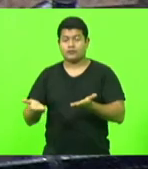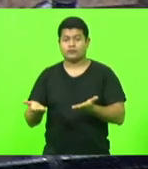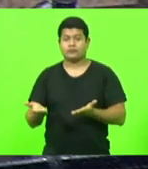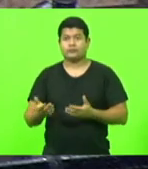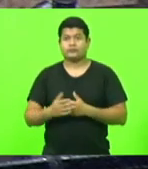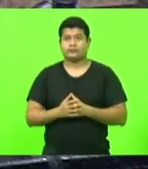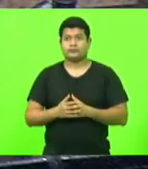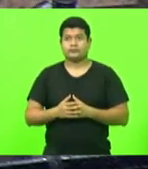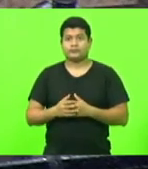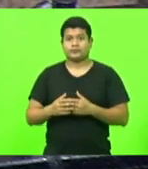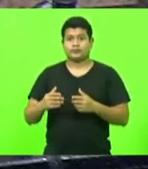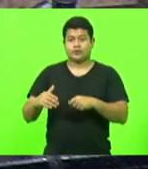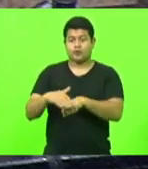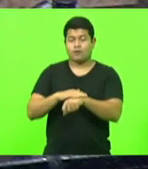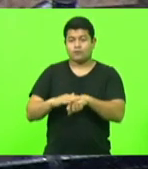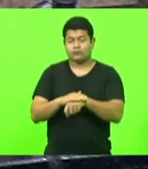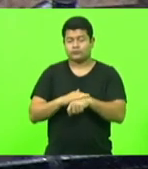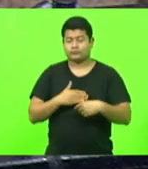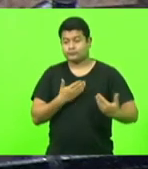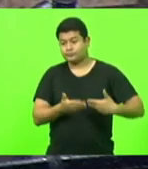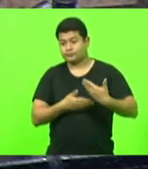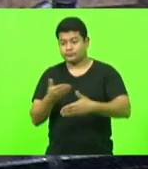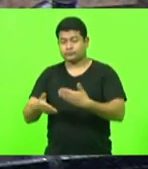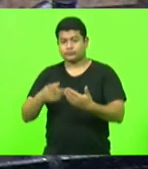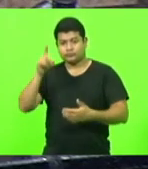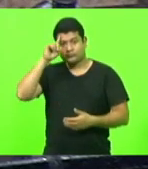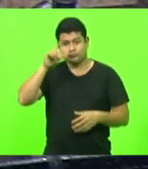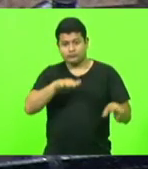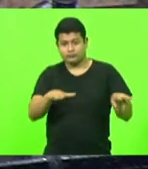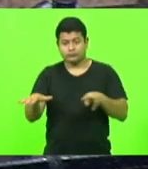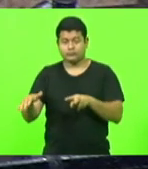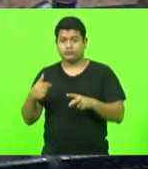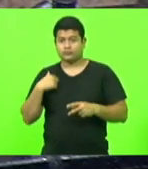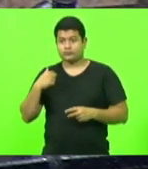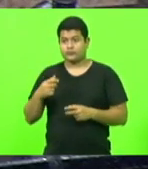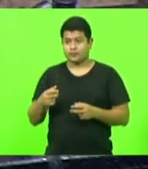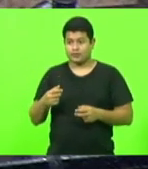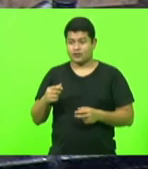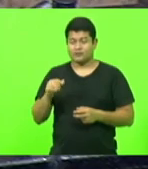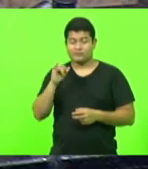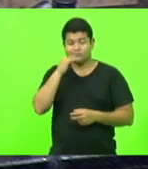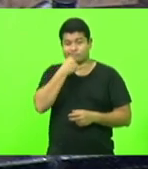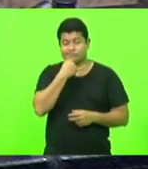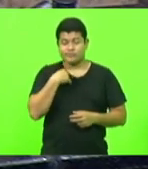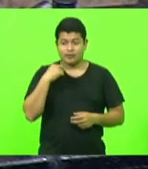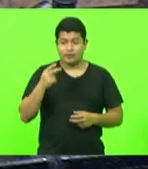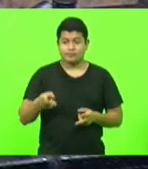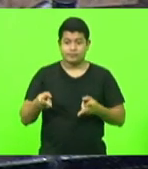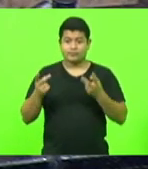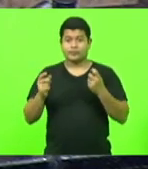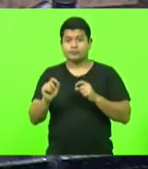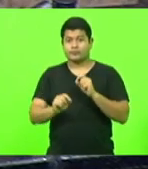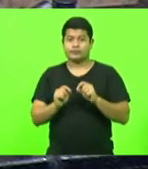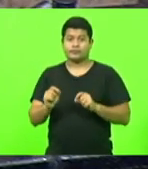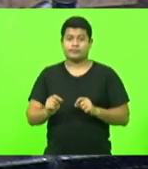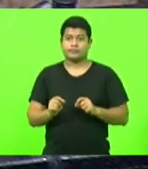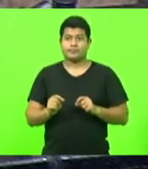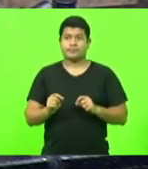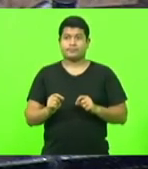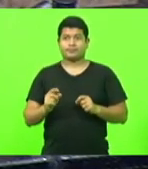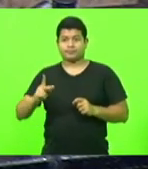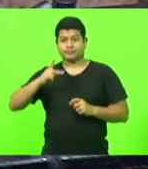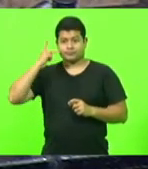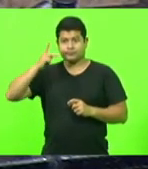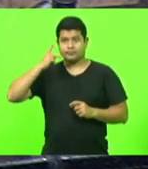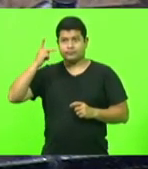de conversas e tramitações na Casa, pude ver que, infelizmente, a política, ela não